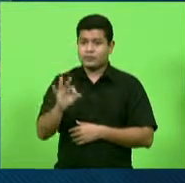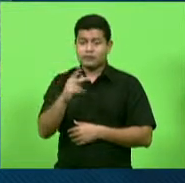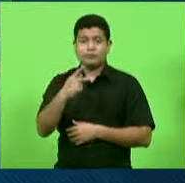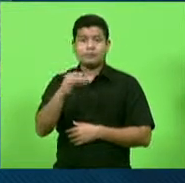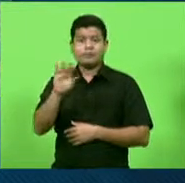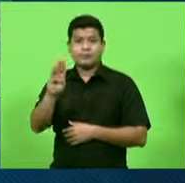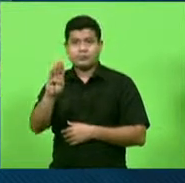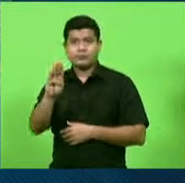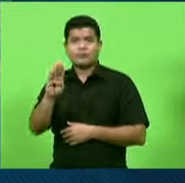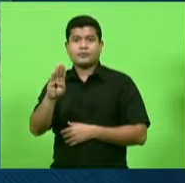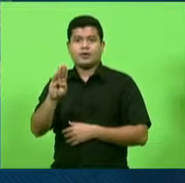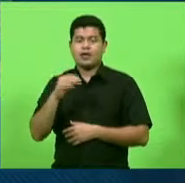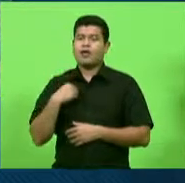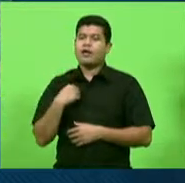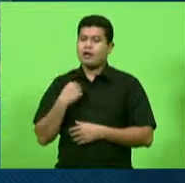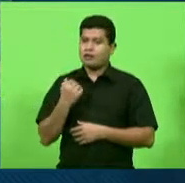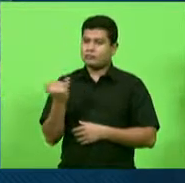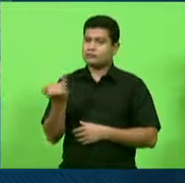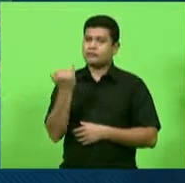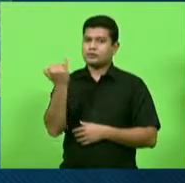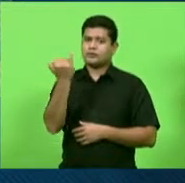valores ali que são bastante consideráveis.